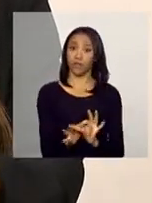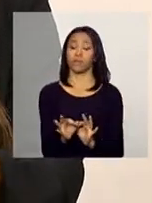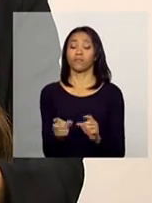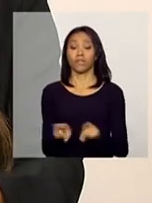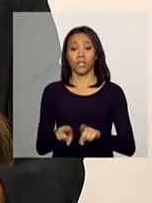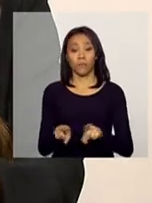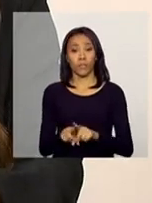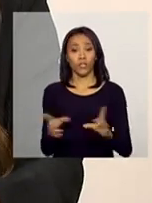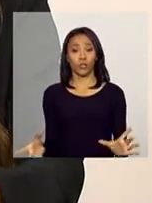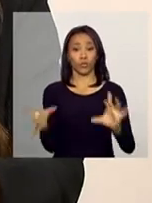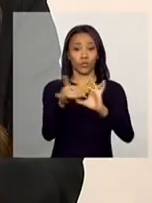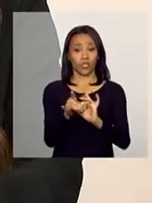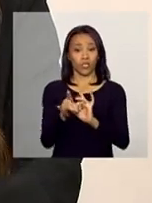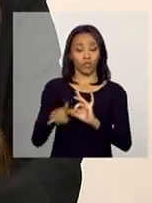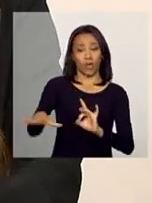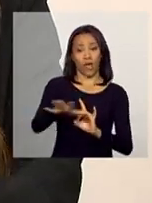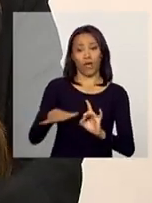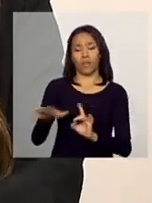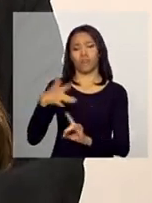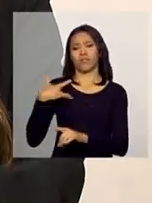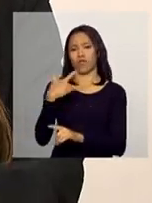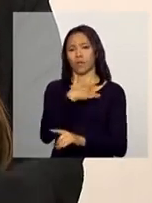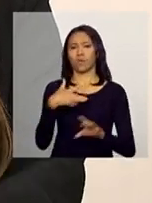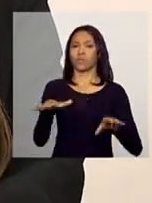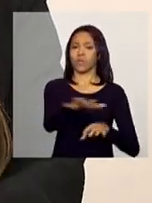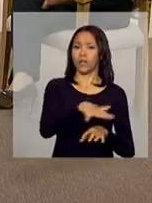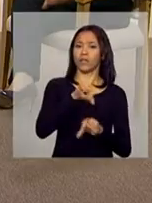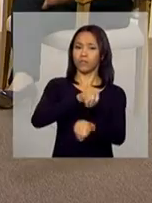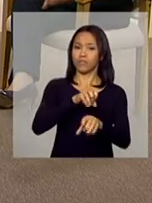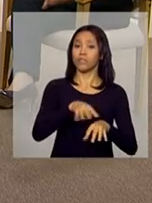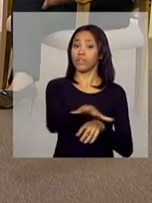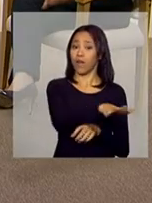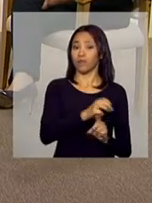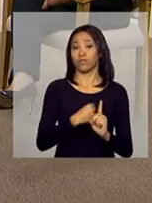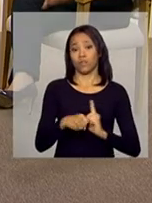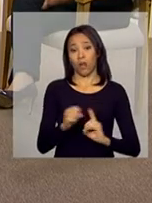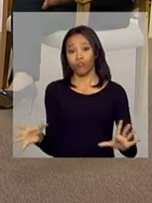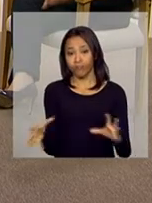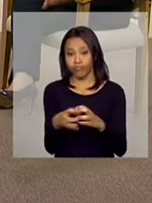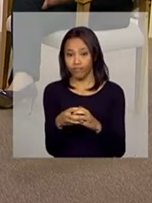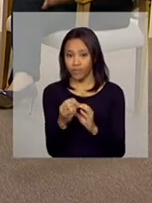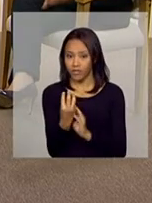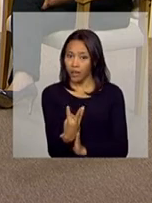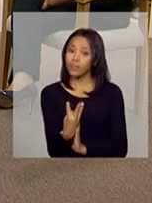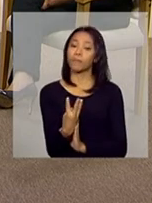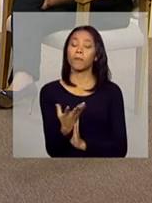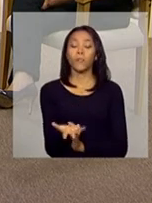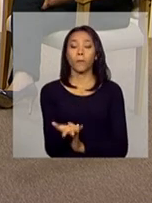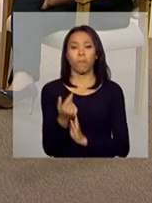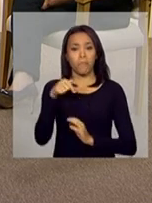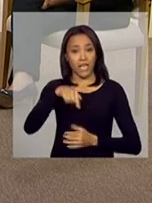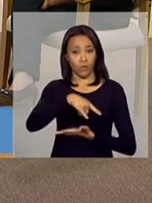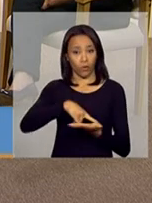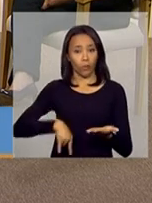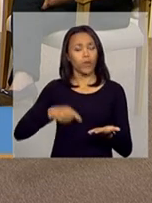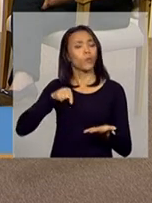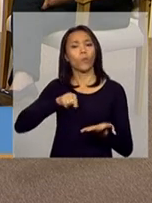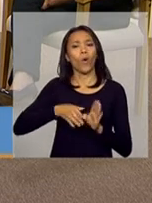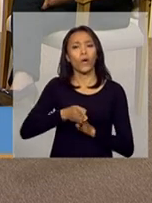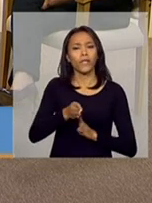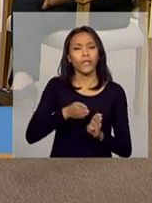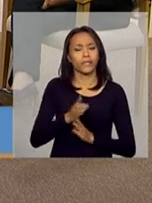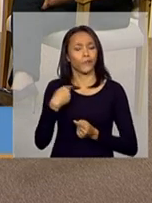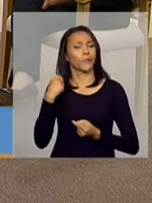com as áreas de educação, saúde e assistência social. Então, a instrução operacional, ela traz lá, por exemplo, orientações para que o